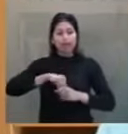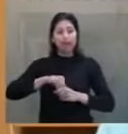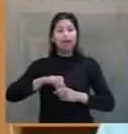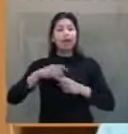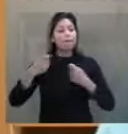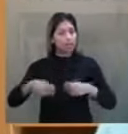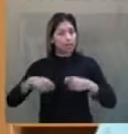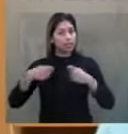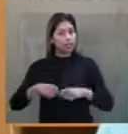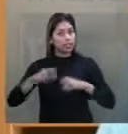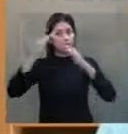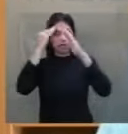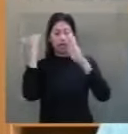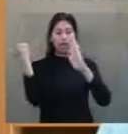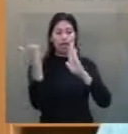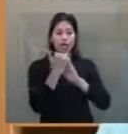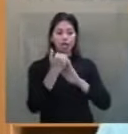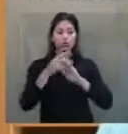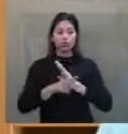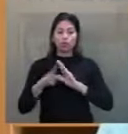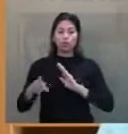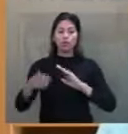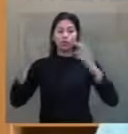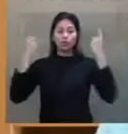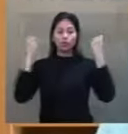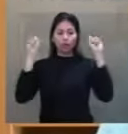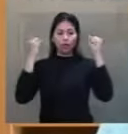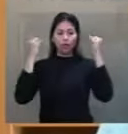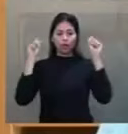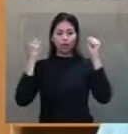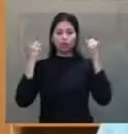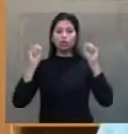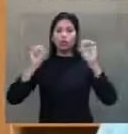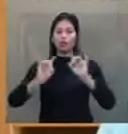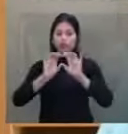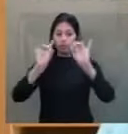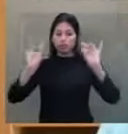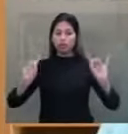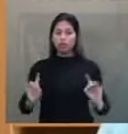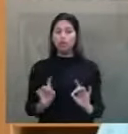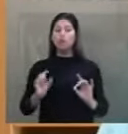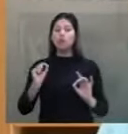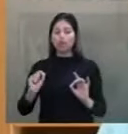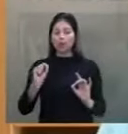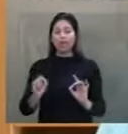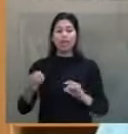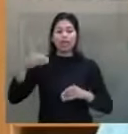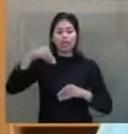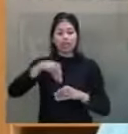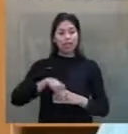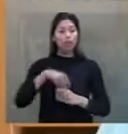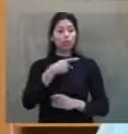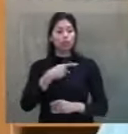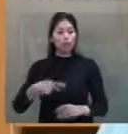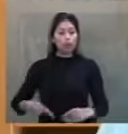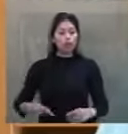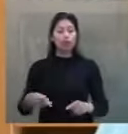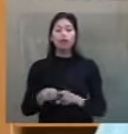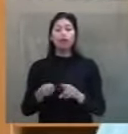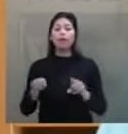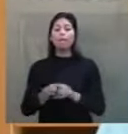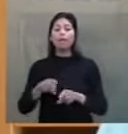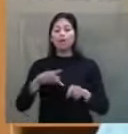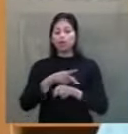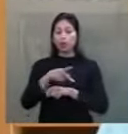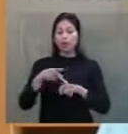estabelecer com os professores da educação física, especialmente com aqueles vinculados às redes públicas de ensino do país que